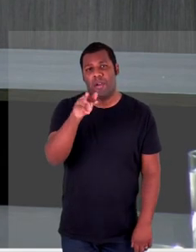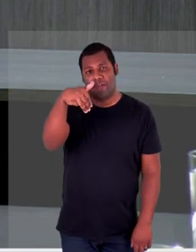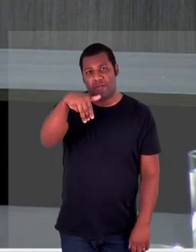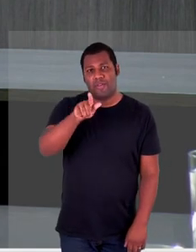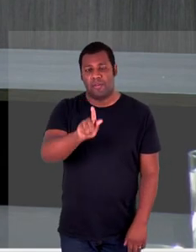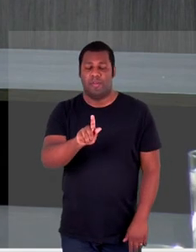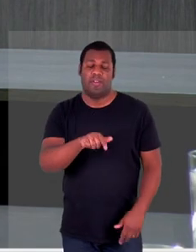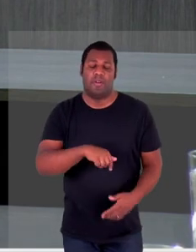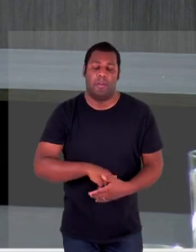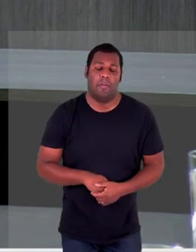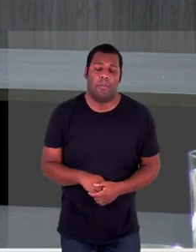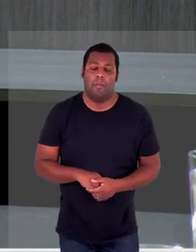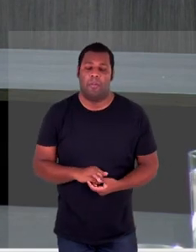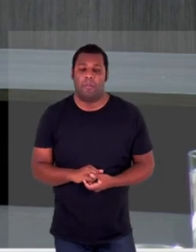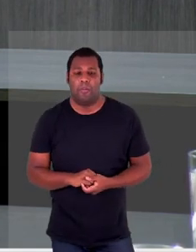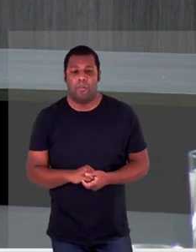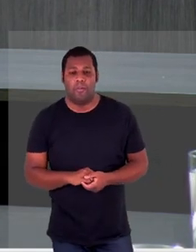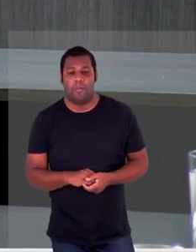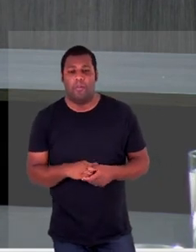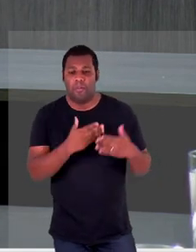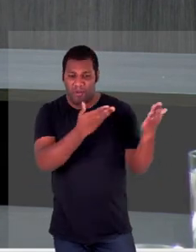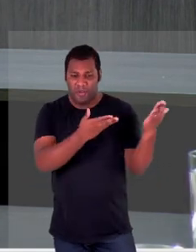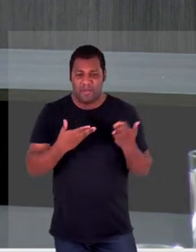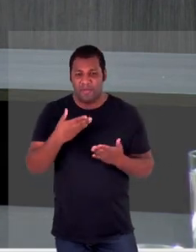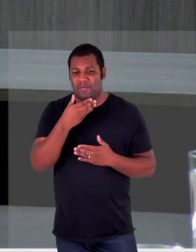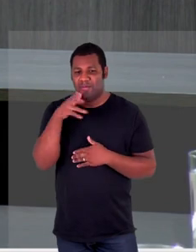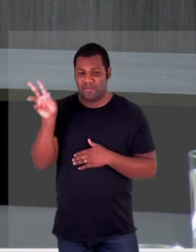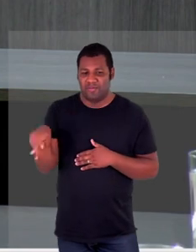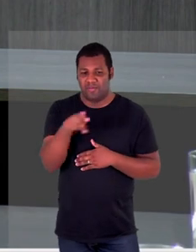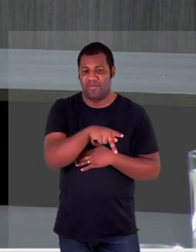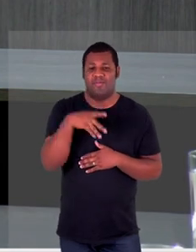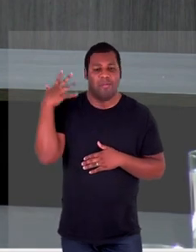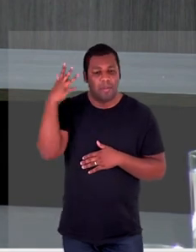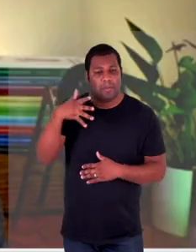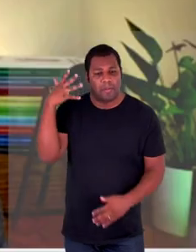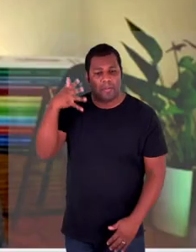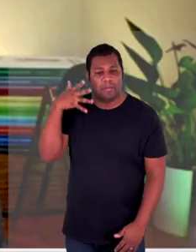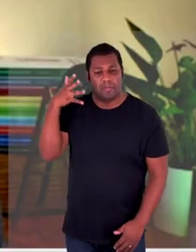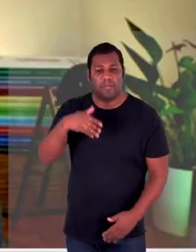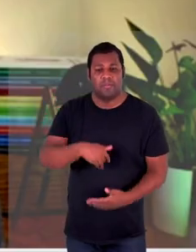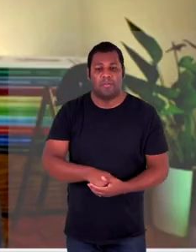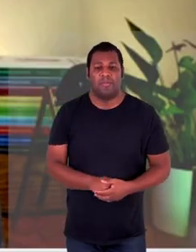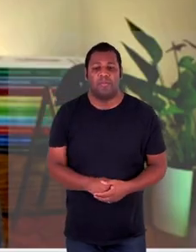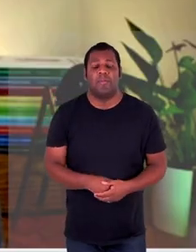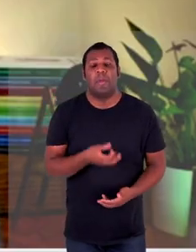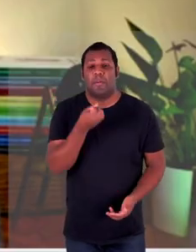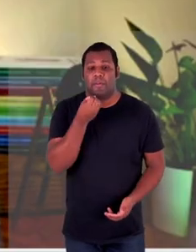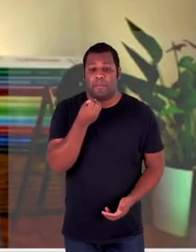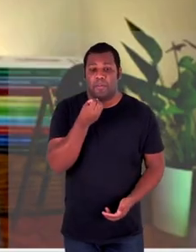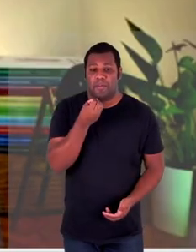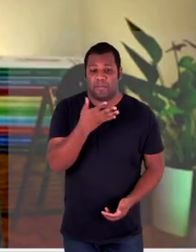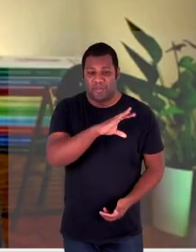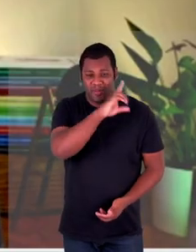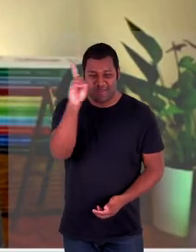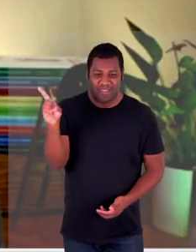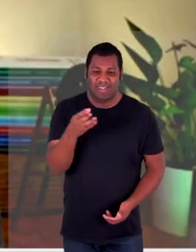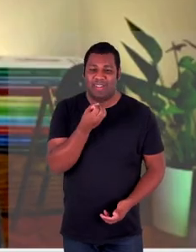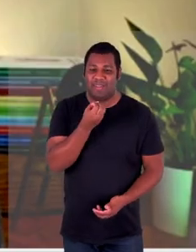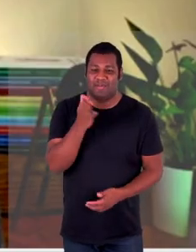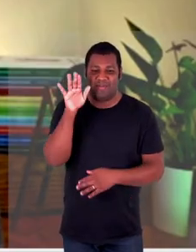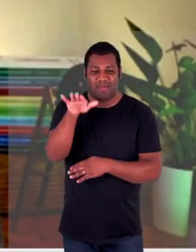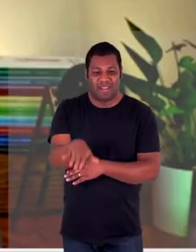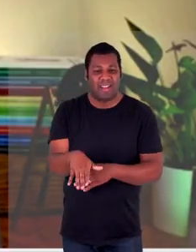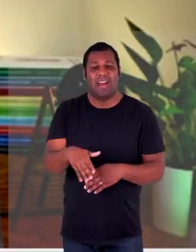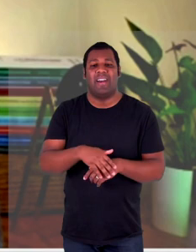Arnaldo Jansen. Professor, a palavra está com o senhor. Bom dia, boa tarde, boa noite a